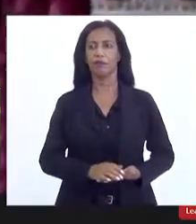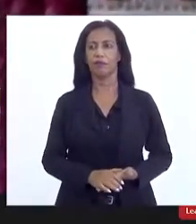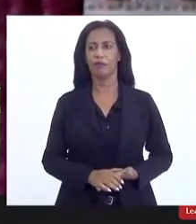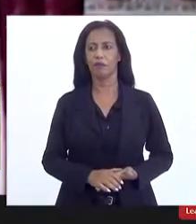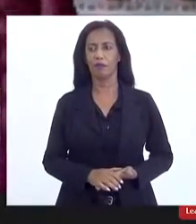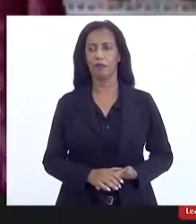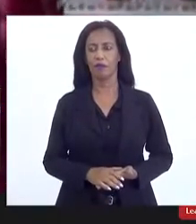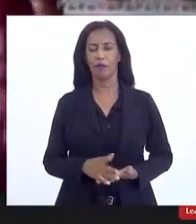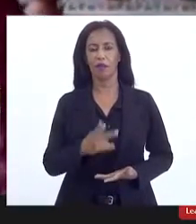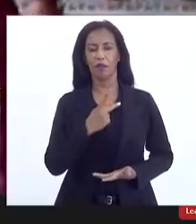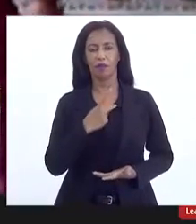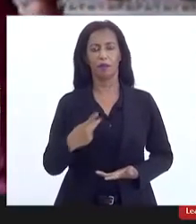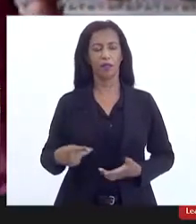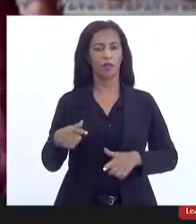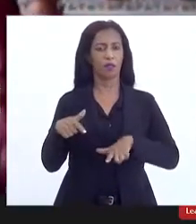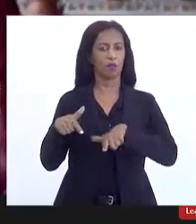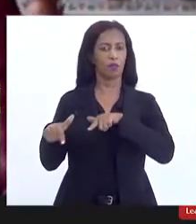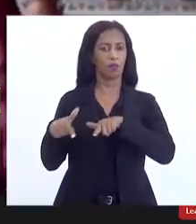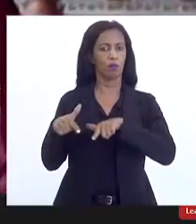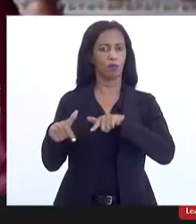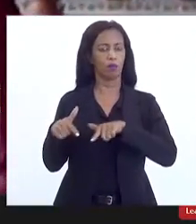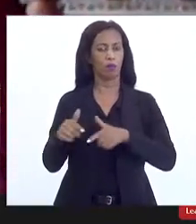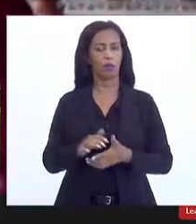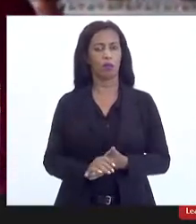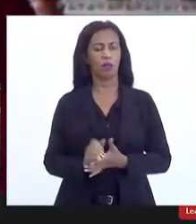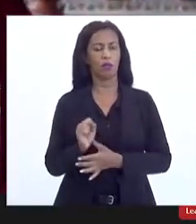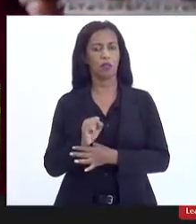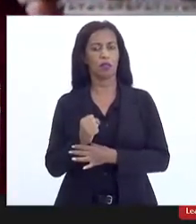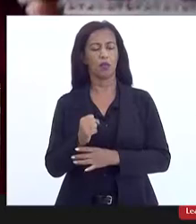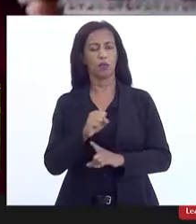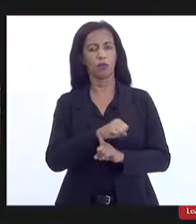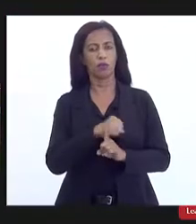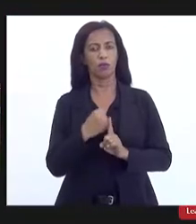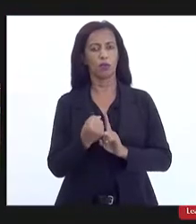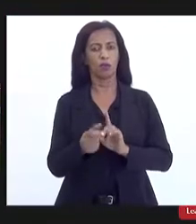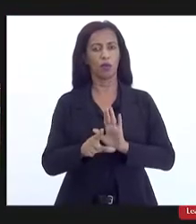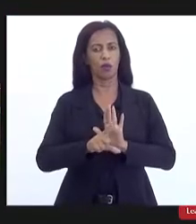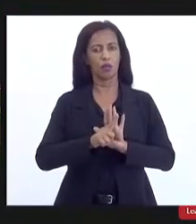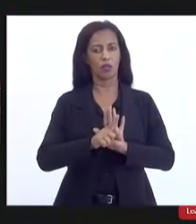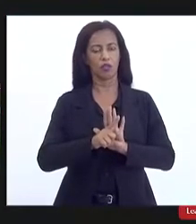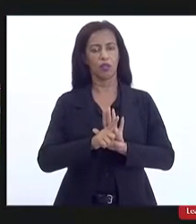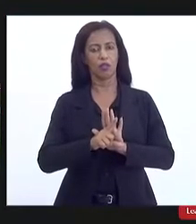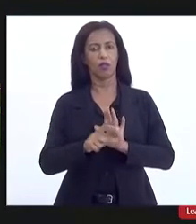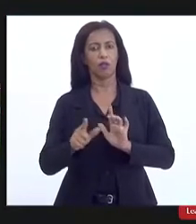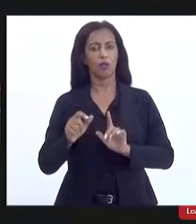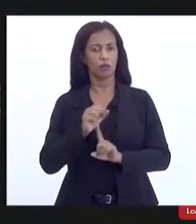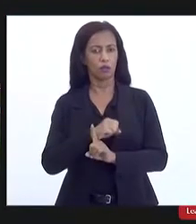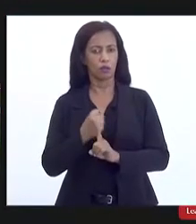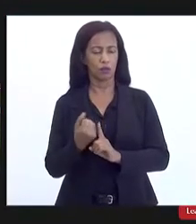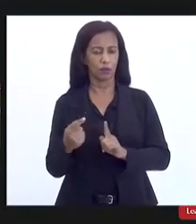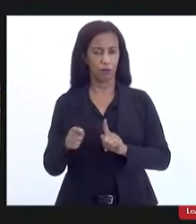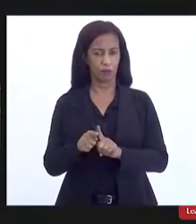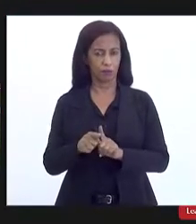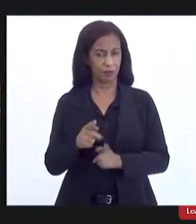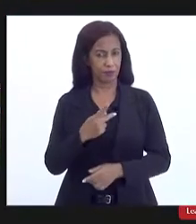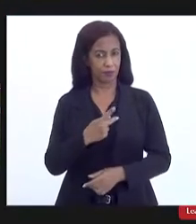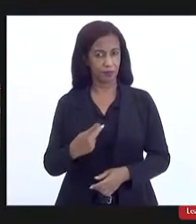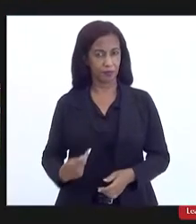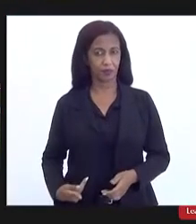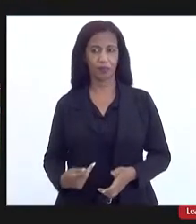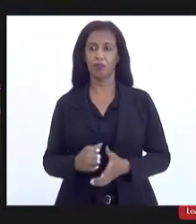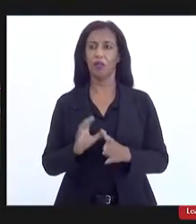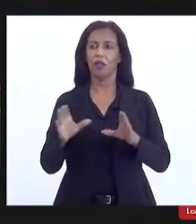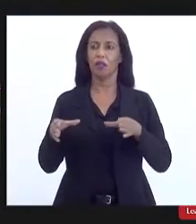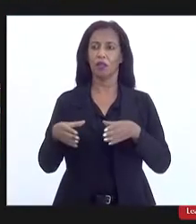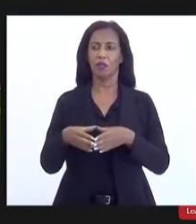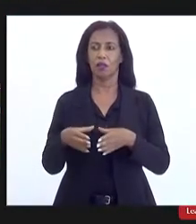vice-presidenta da Comissão do Trabalho, Seguridade Social e Legislação Social, e também presidenta da